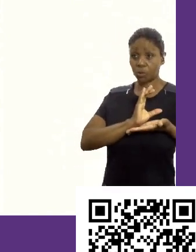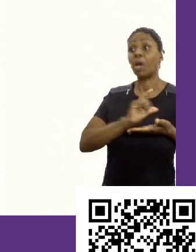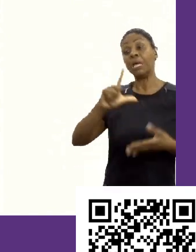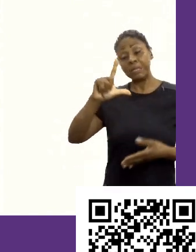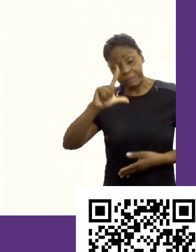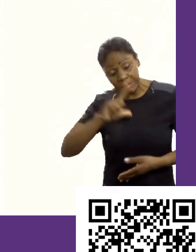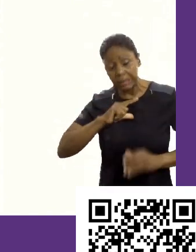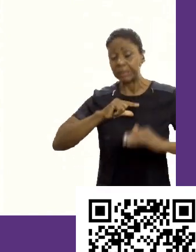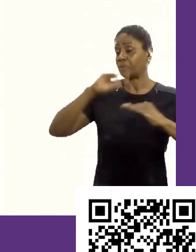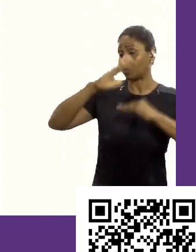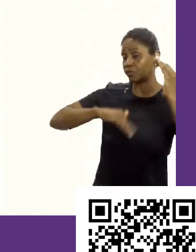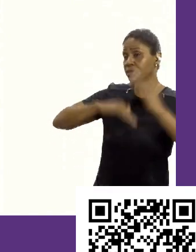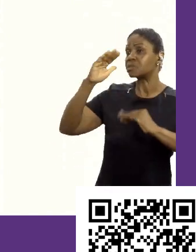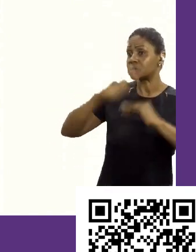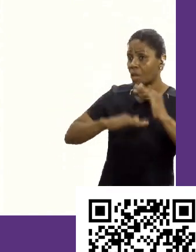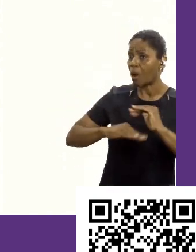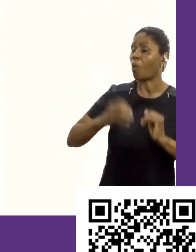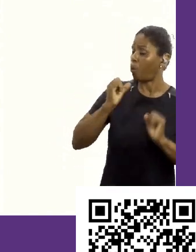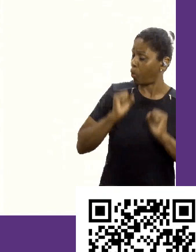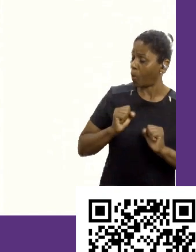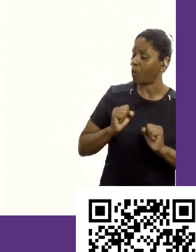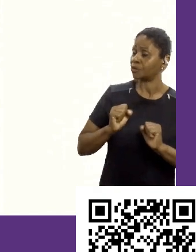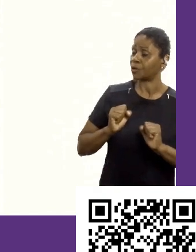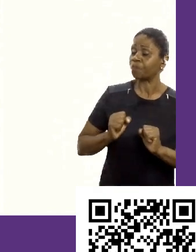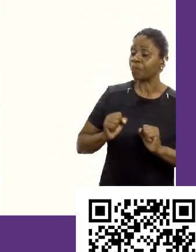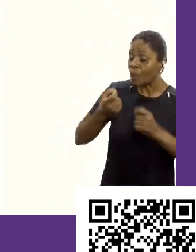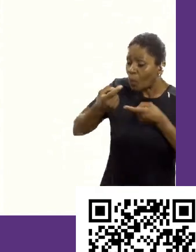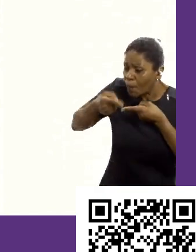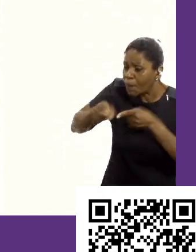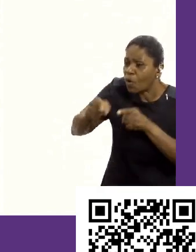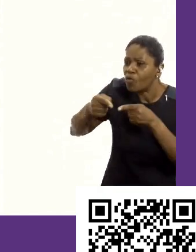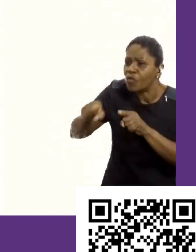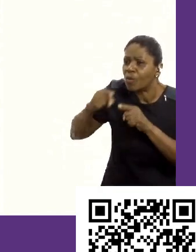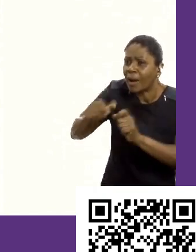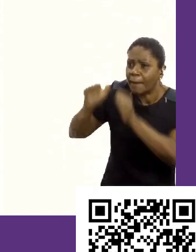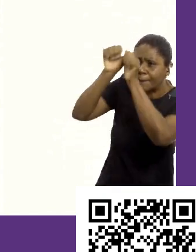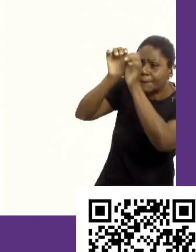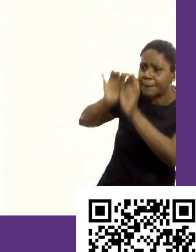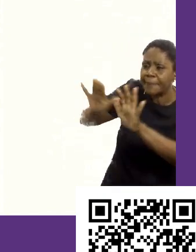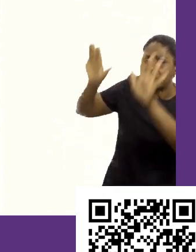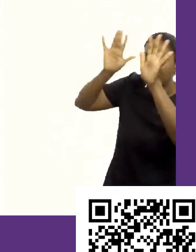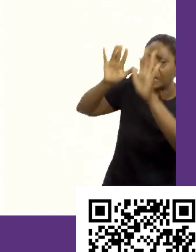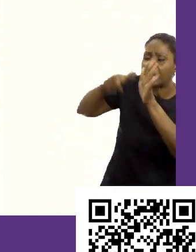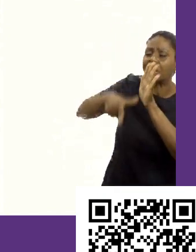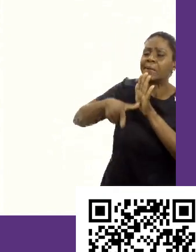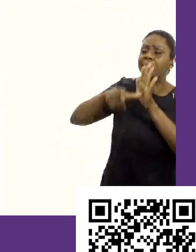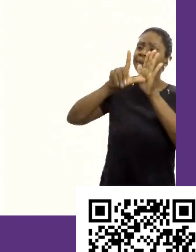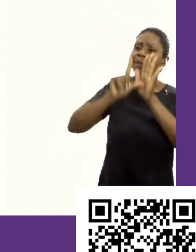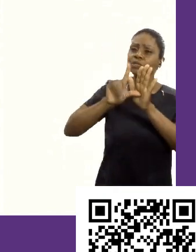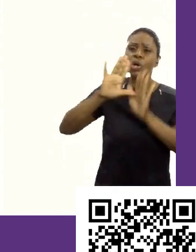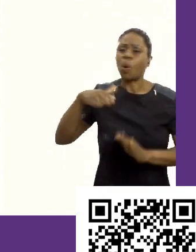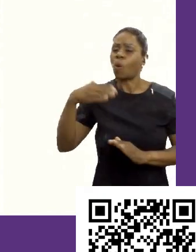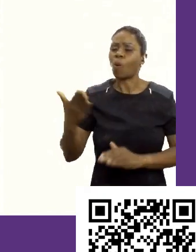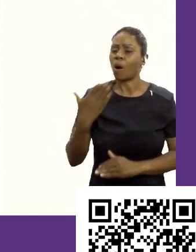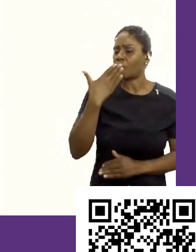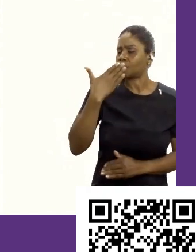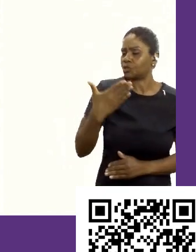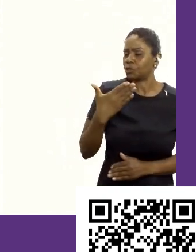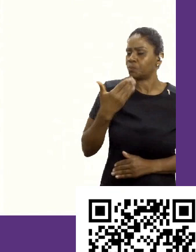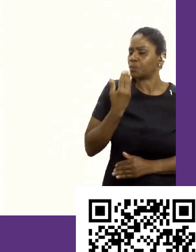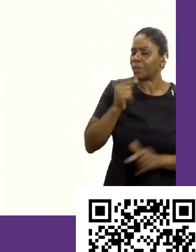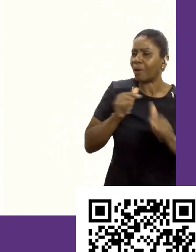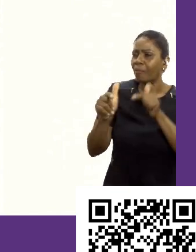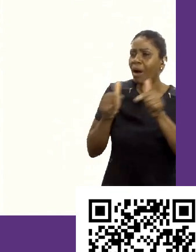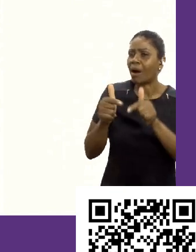alimenta isso. Eu quero provocar vocês a pensar, antes de pensar que tipo de trabalho eu quero ter, pensar que tipo de vida